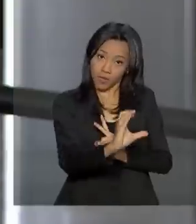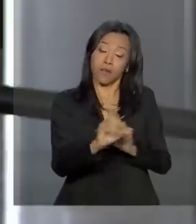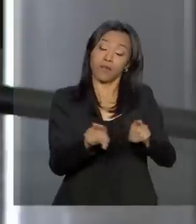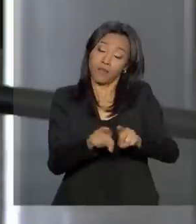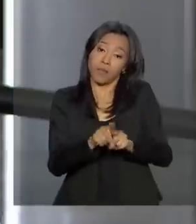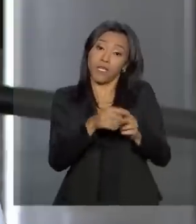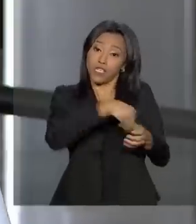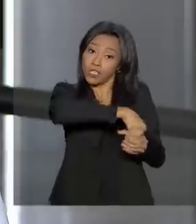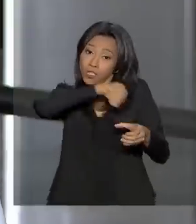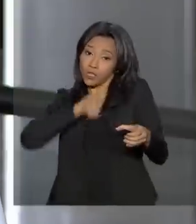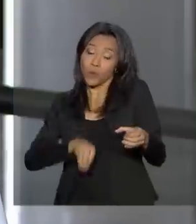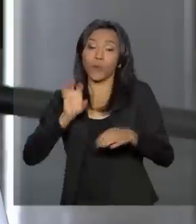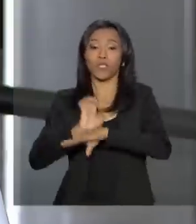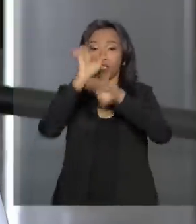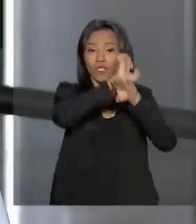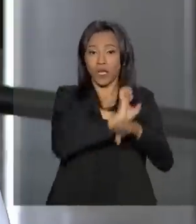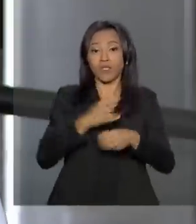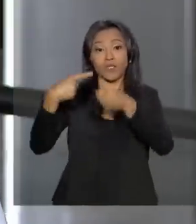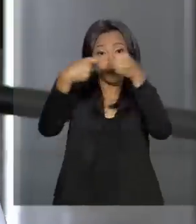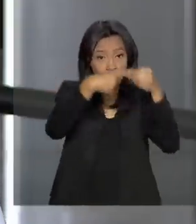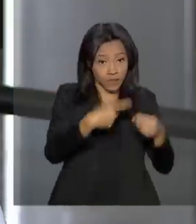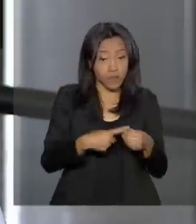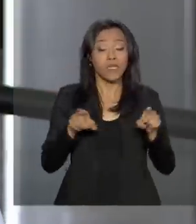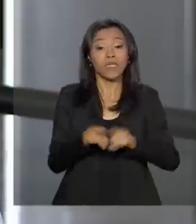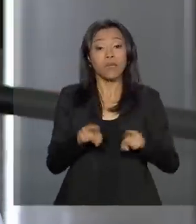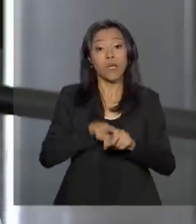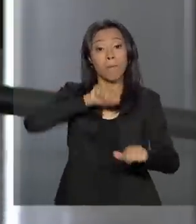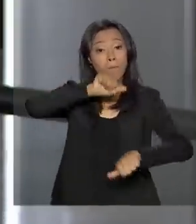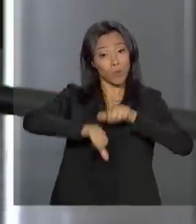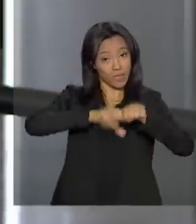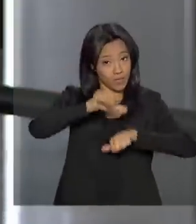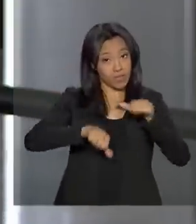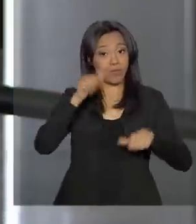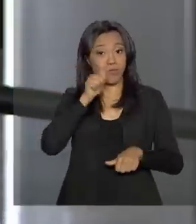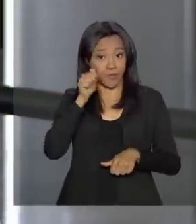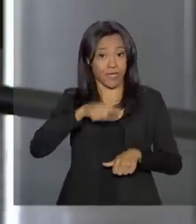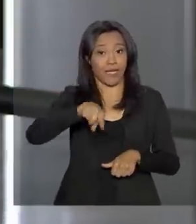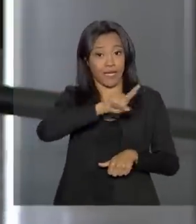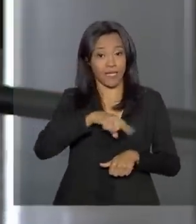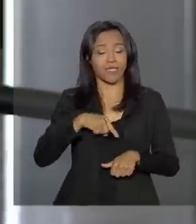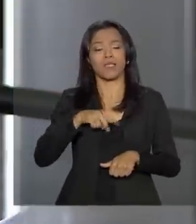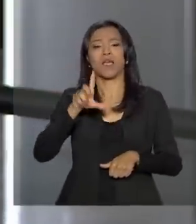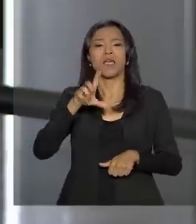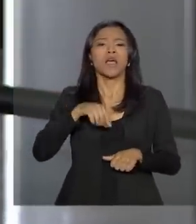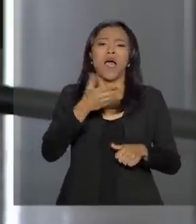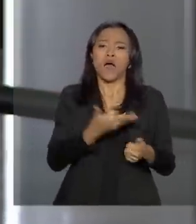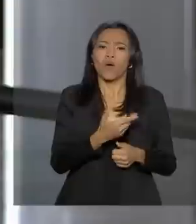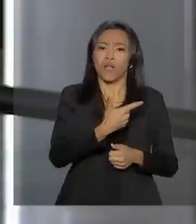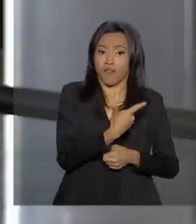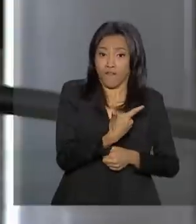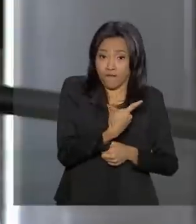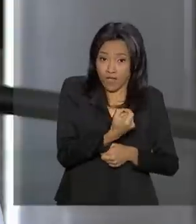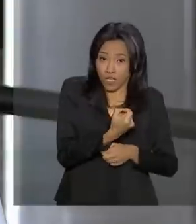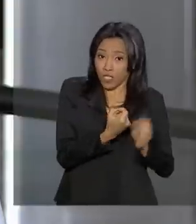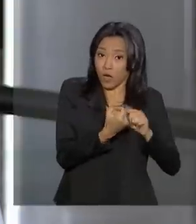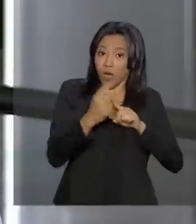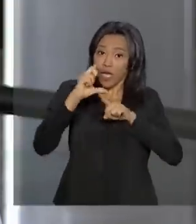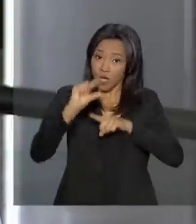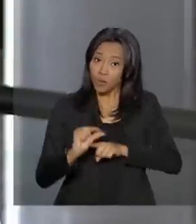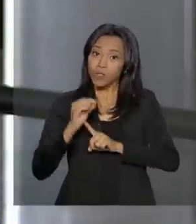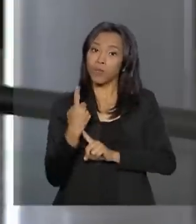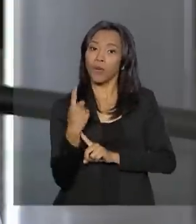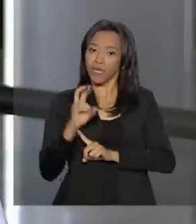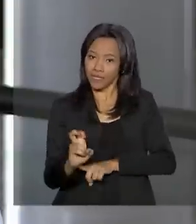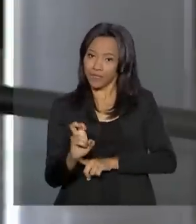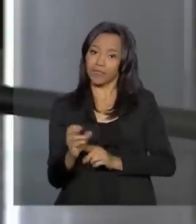estados e municípios. Mudanças também para as mulheres. O tempo mínimo de contribuição caiu de 20 para 15 anos e, no caso